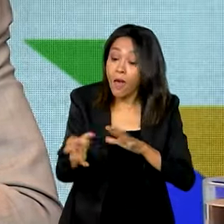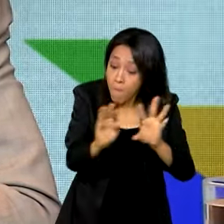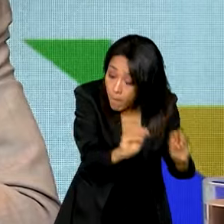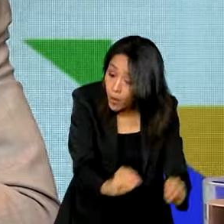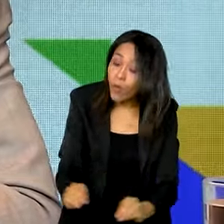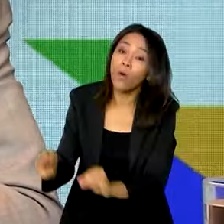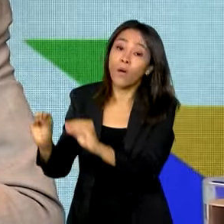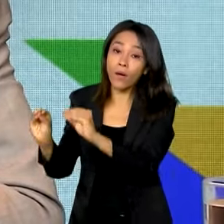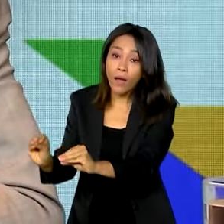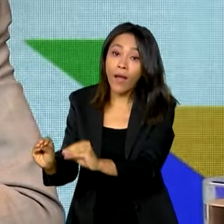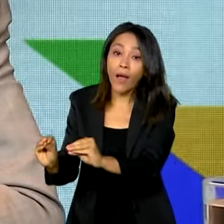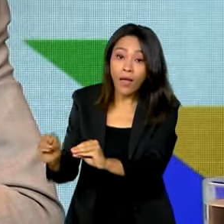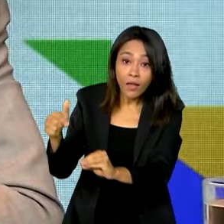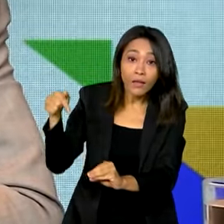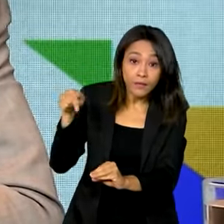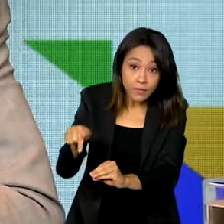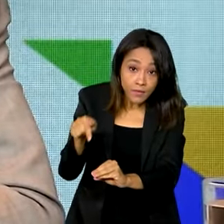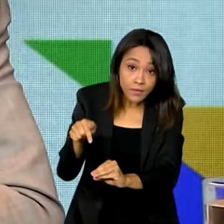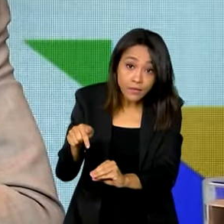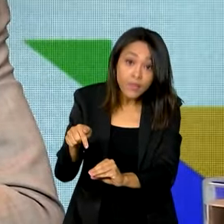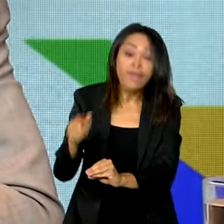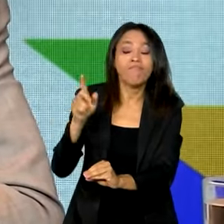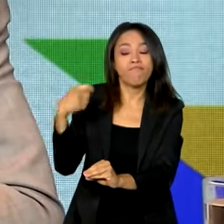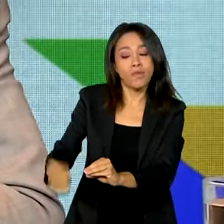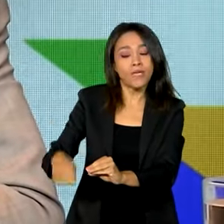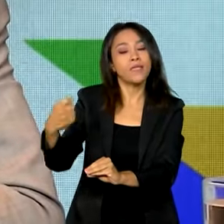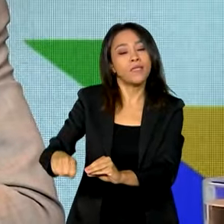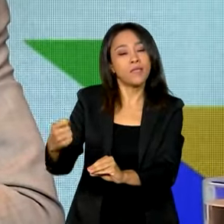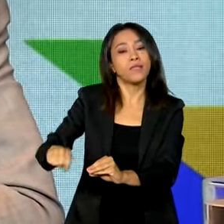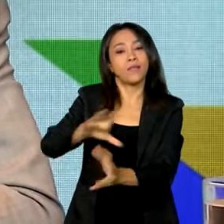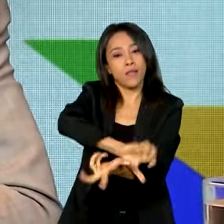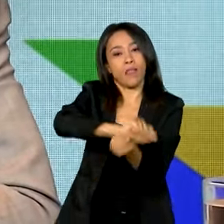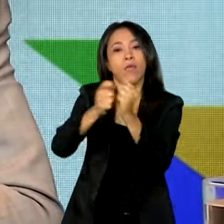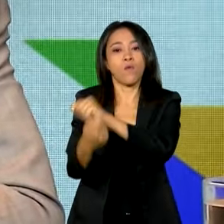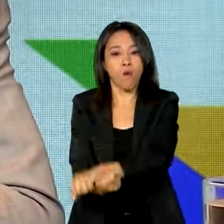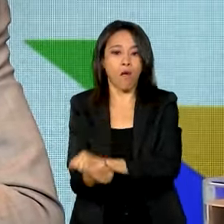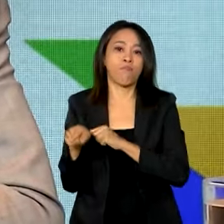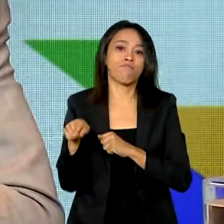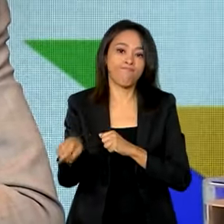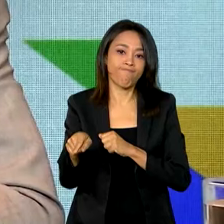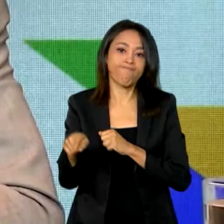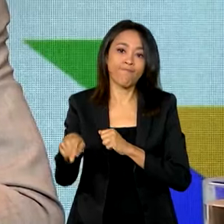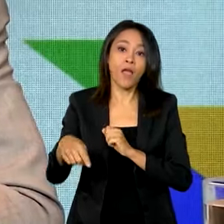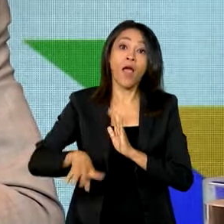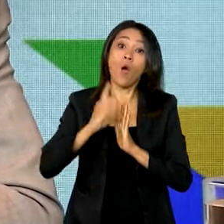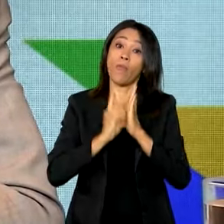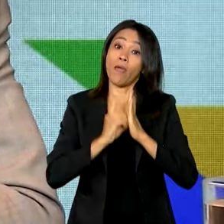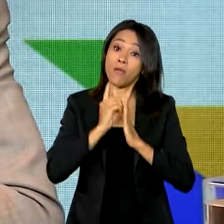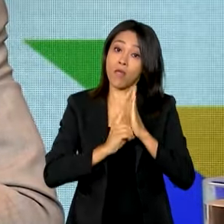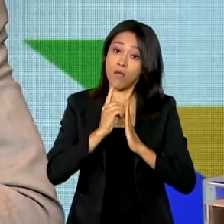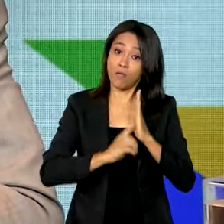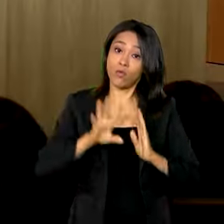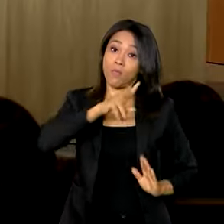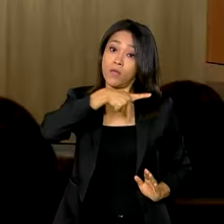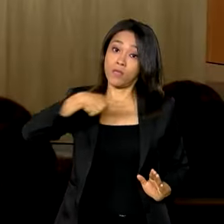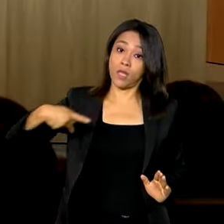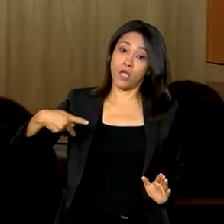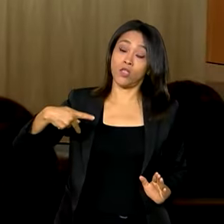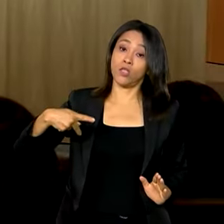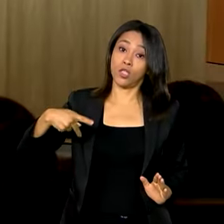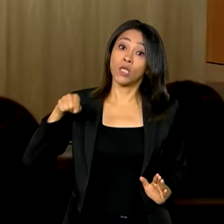serviço depois dessa data, vai ter de se adequar a um decreto presidencial que estabelece